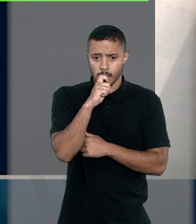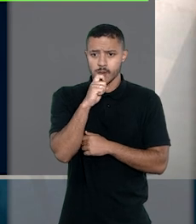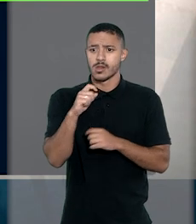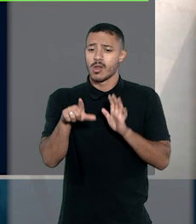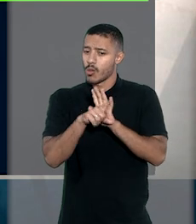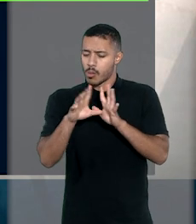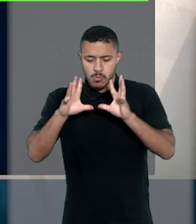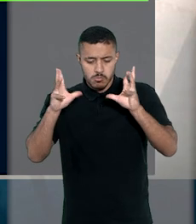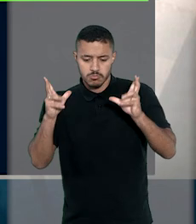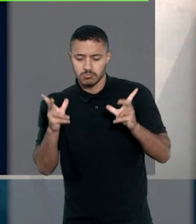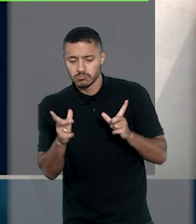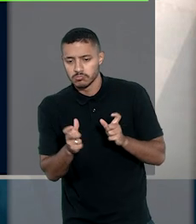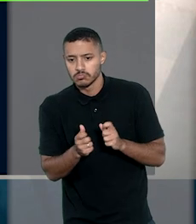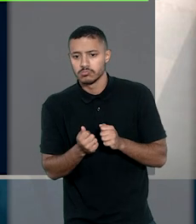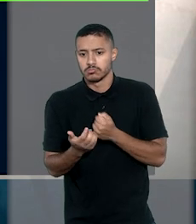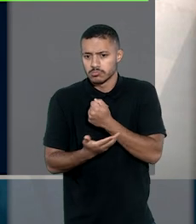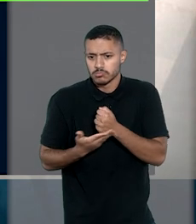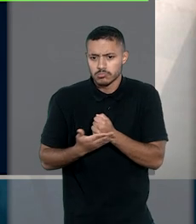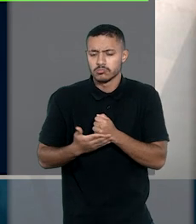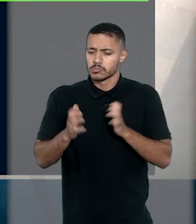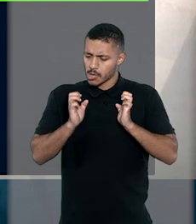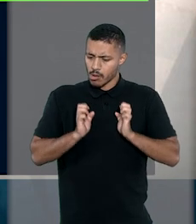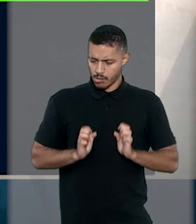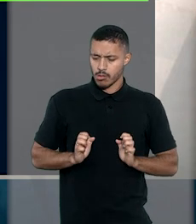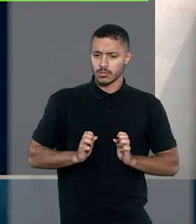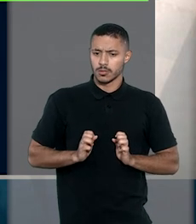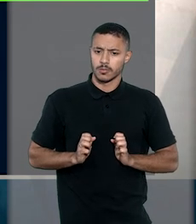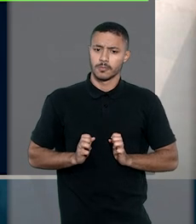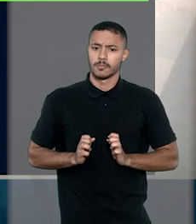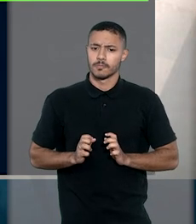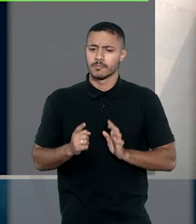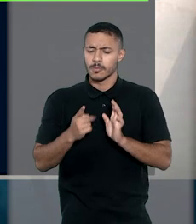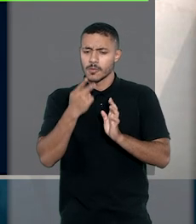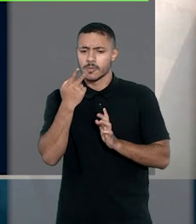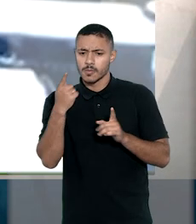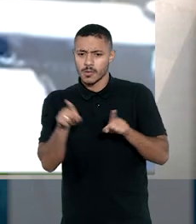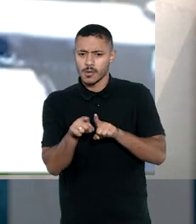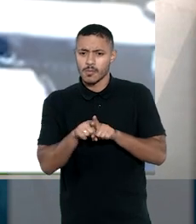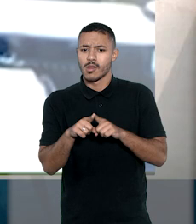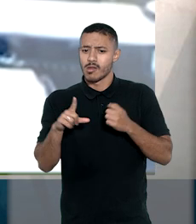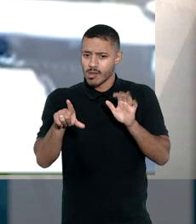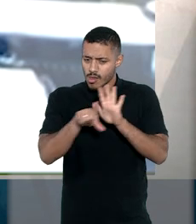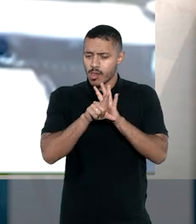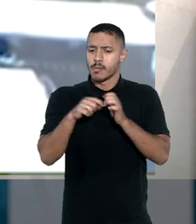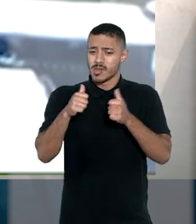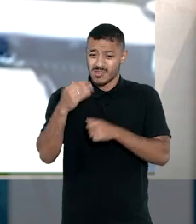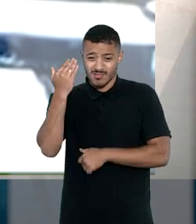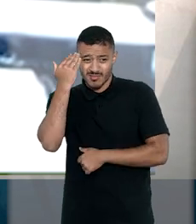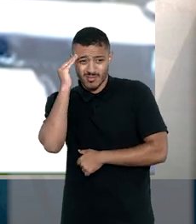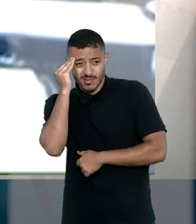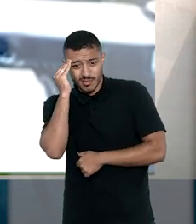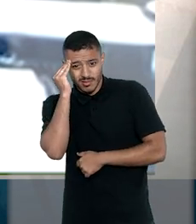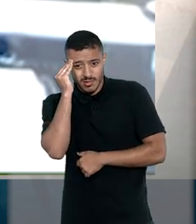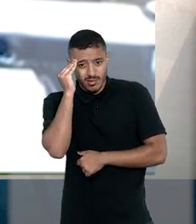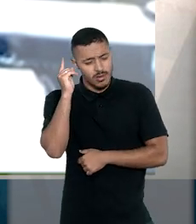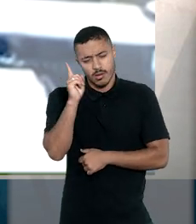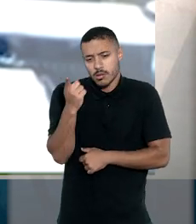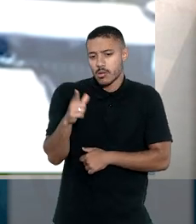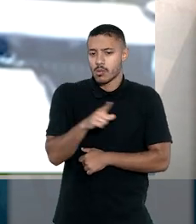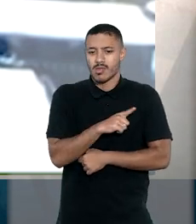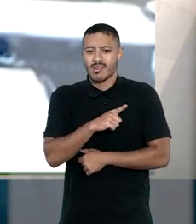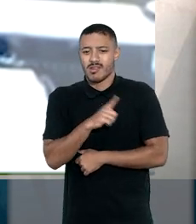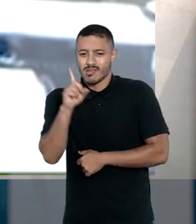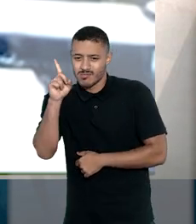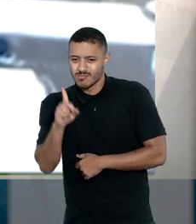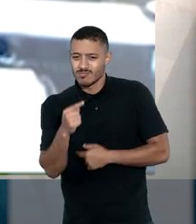pais é uma cláusula geral fundamentada em razões éticas e morais, e apontou que a norma deve ser entendida no